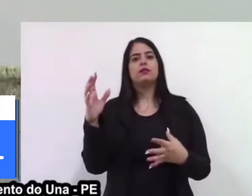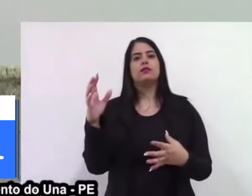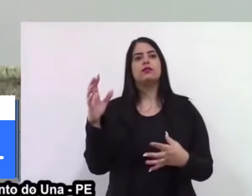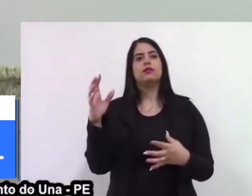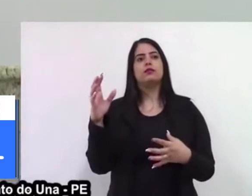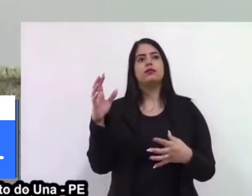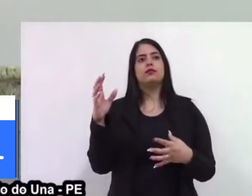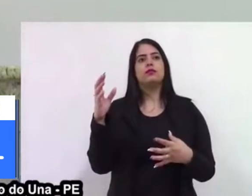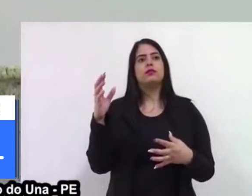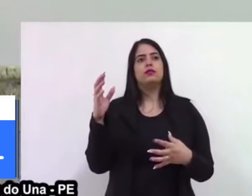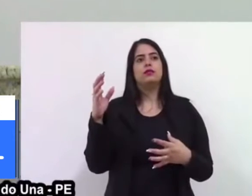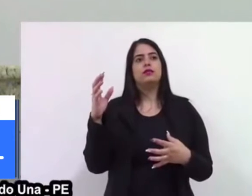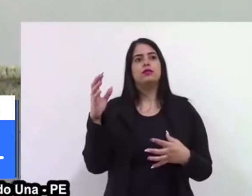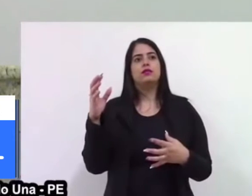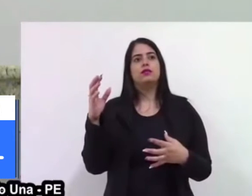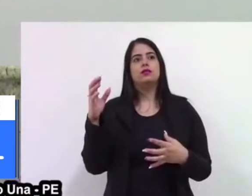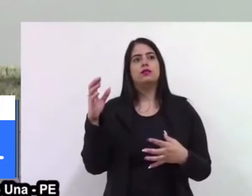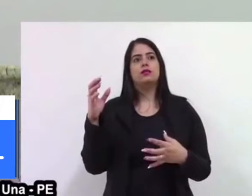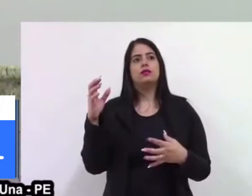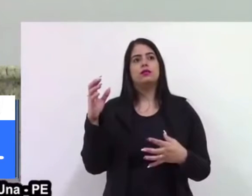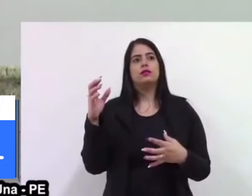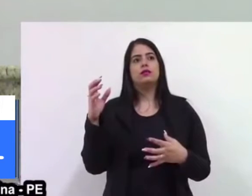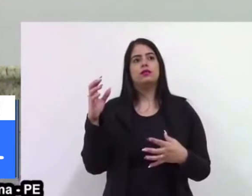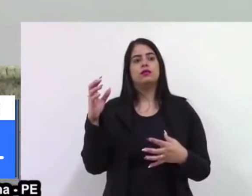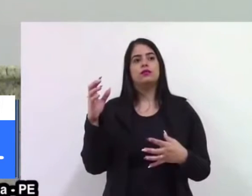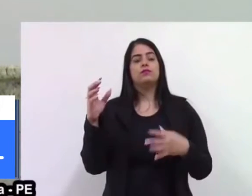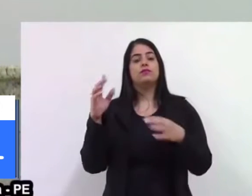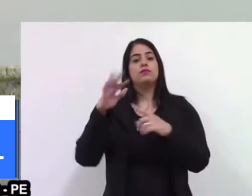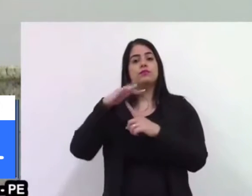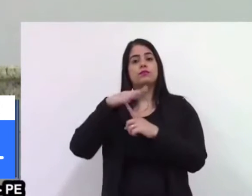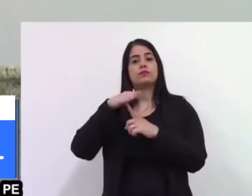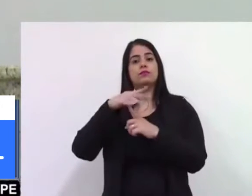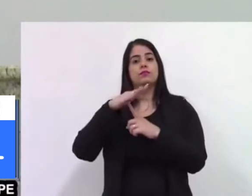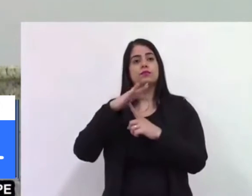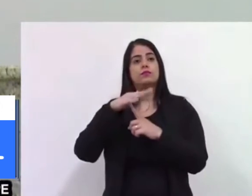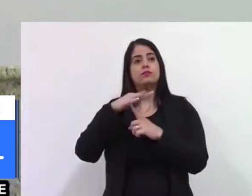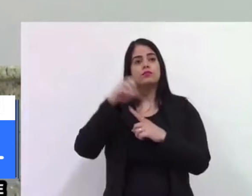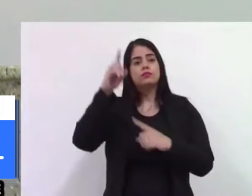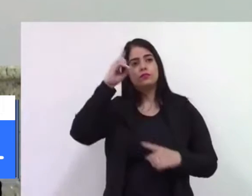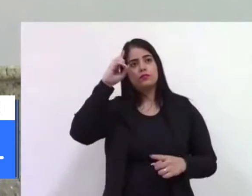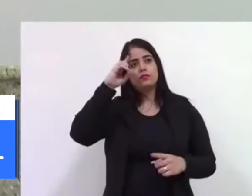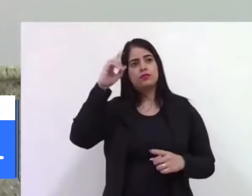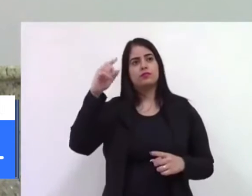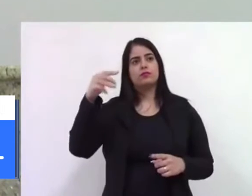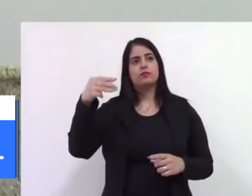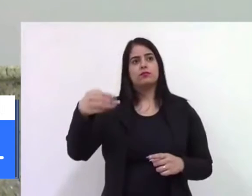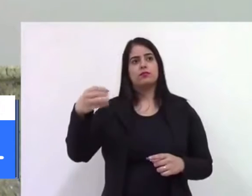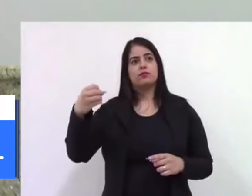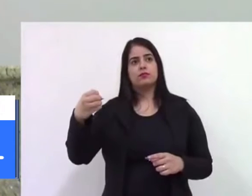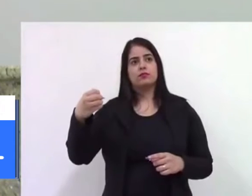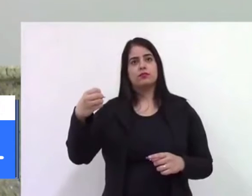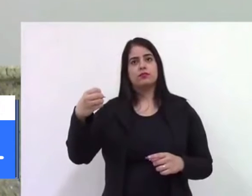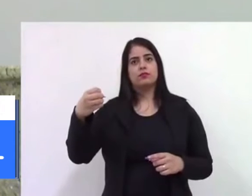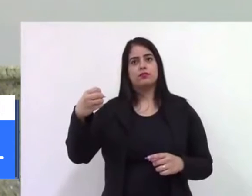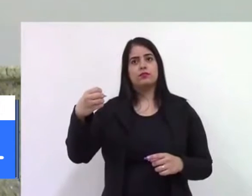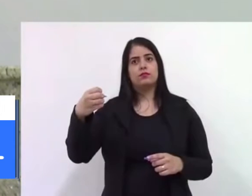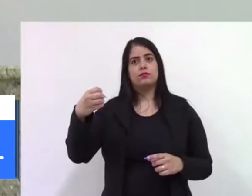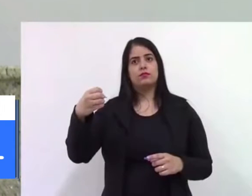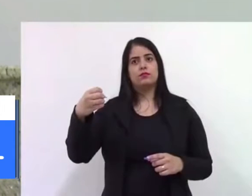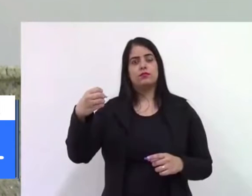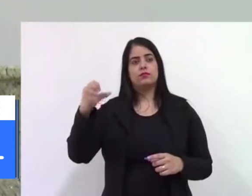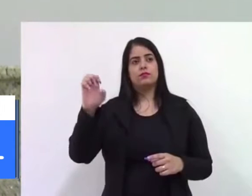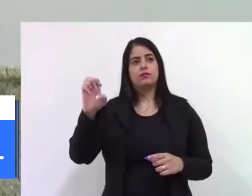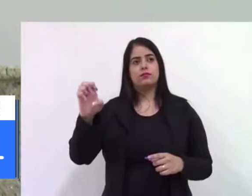organizadores da feira que teve no último dia 30 e 31, em nome de Gilberto, Banda e Martoni,